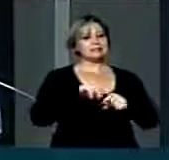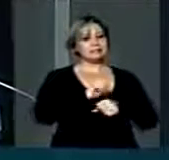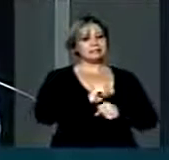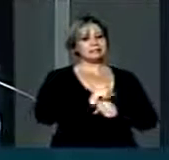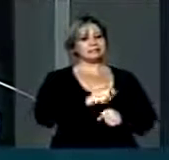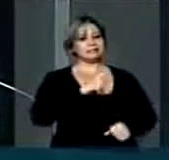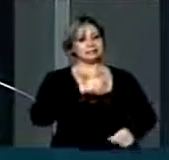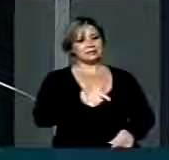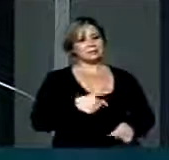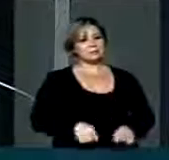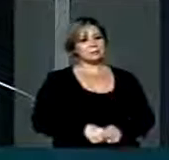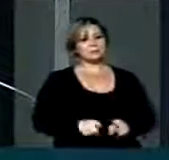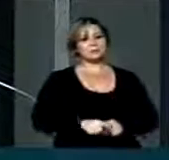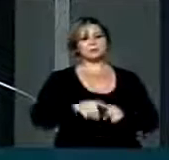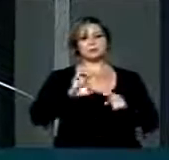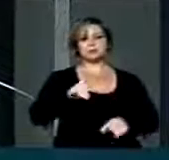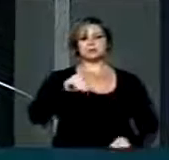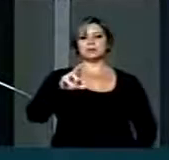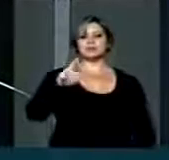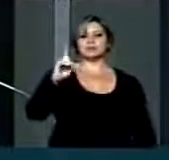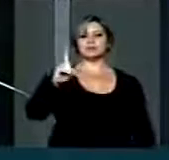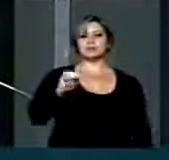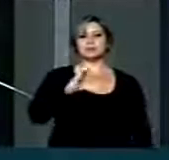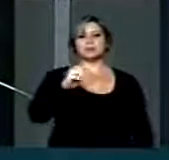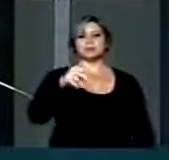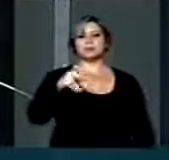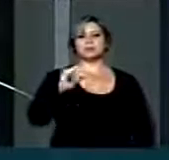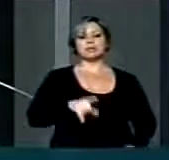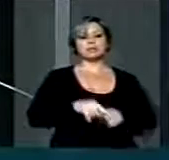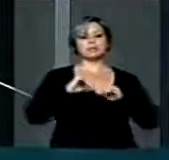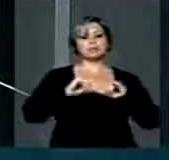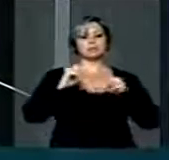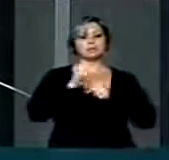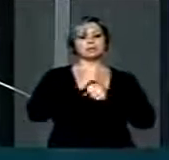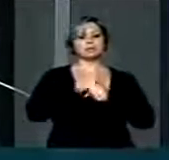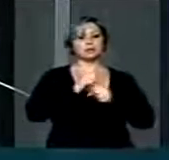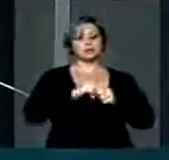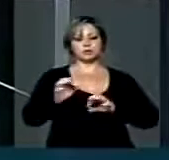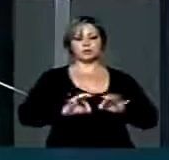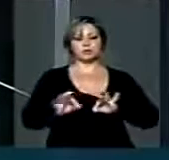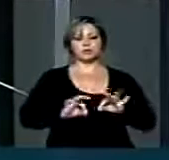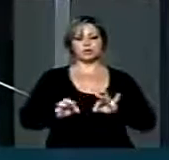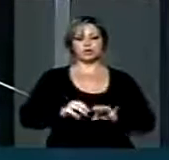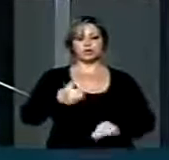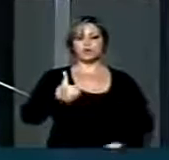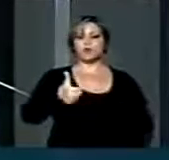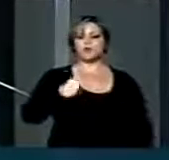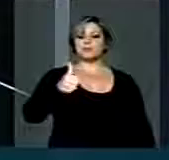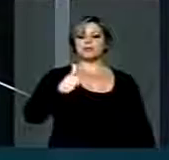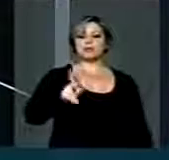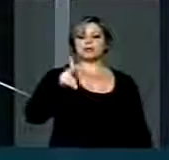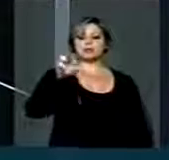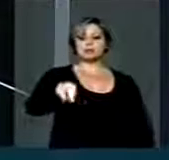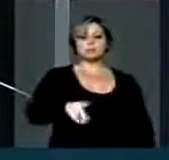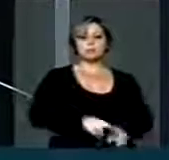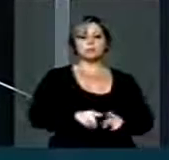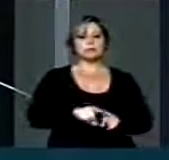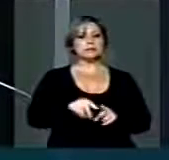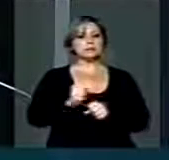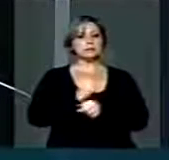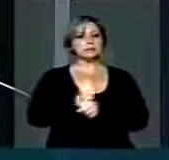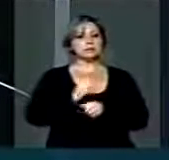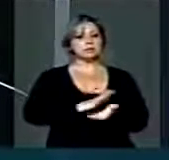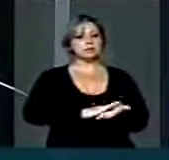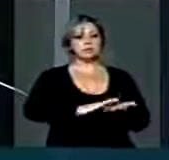governador Eduardo Campos investiu 14 milhões de reais em 11 quilômetros de ciclovias na área metropolitana do Recife.